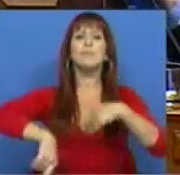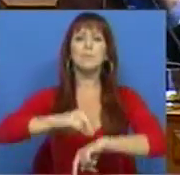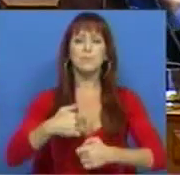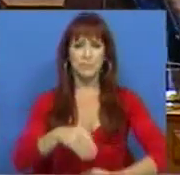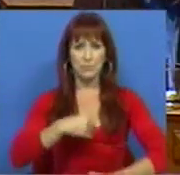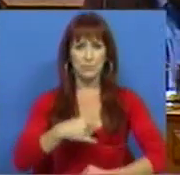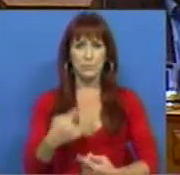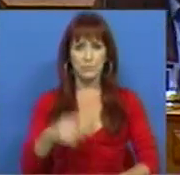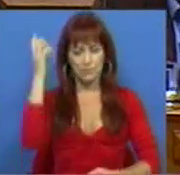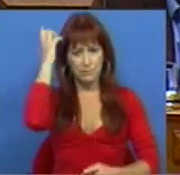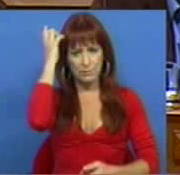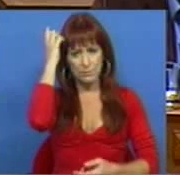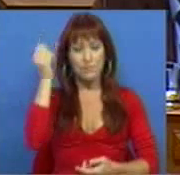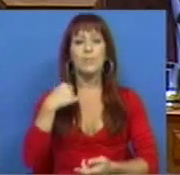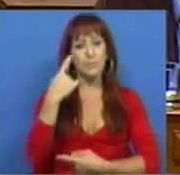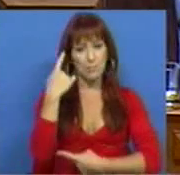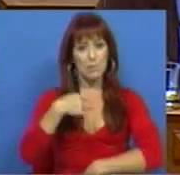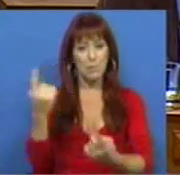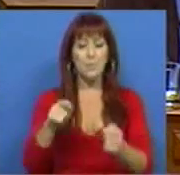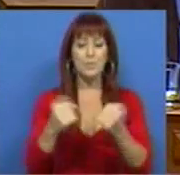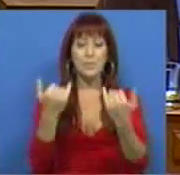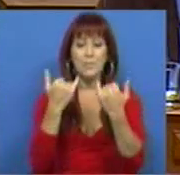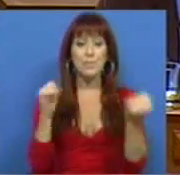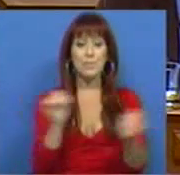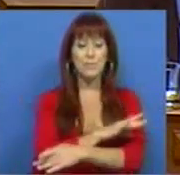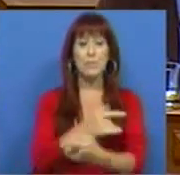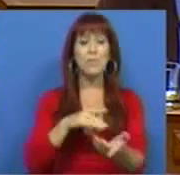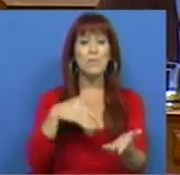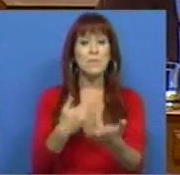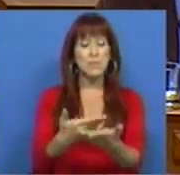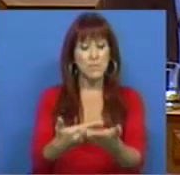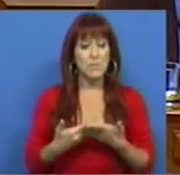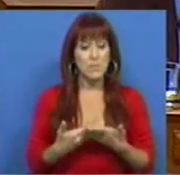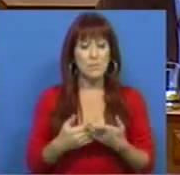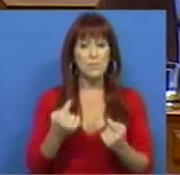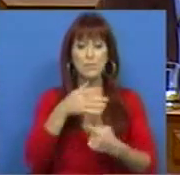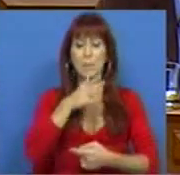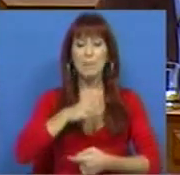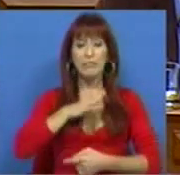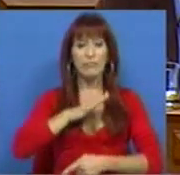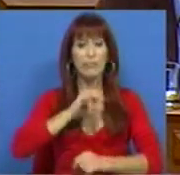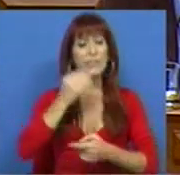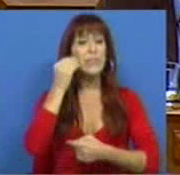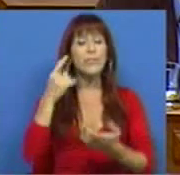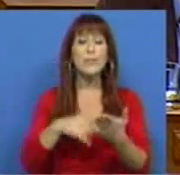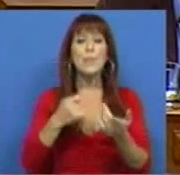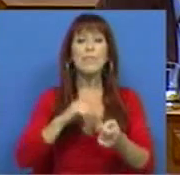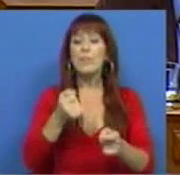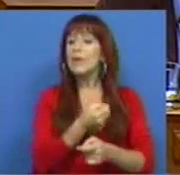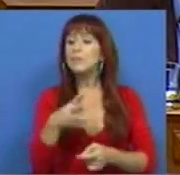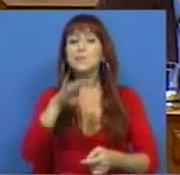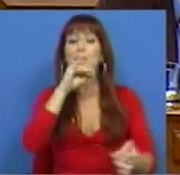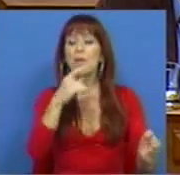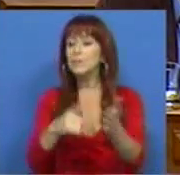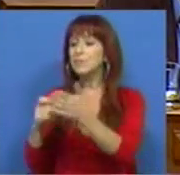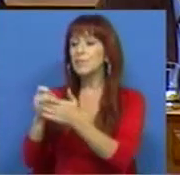preocupados e queremos manifestá-lo com as notícias que nos chegam e que nos relatam a falta de efetivos